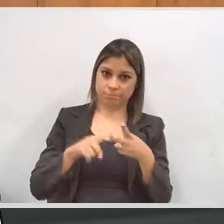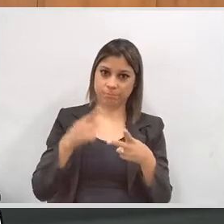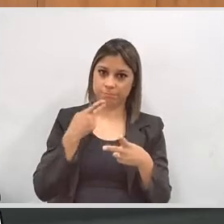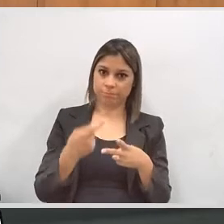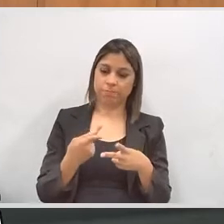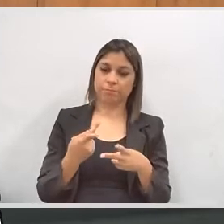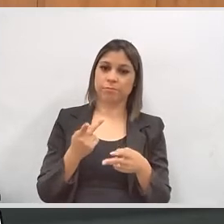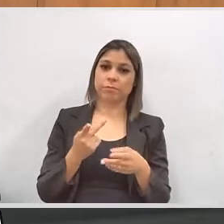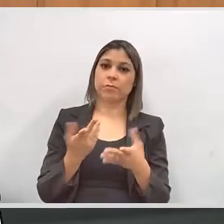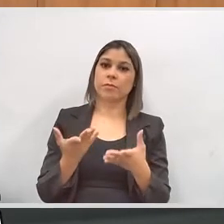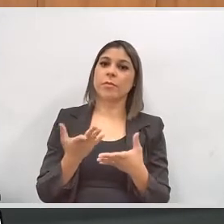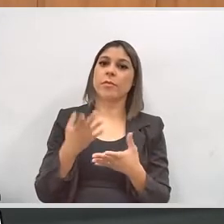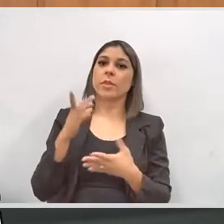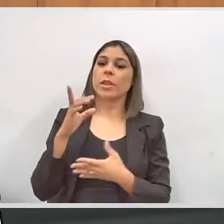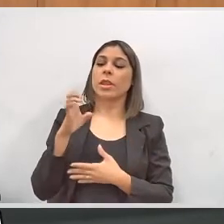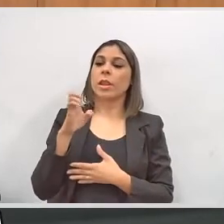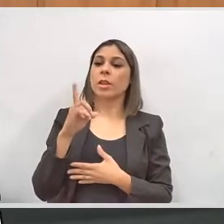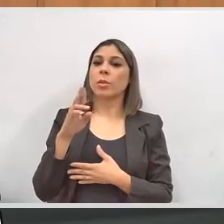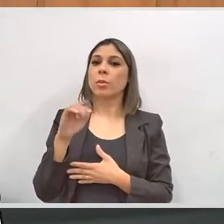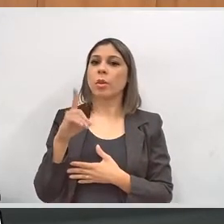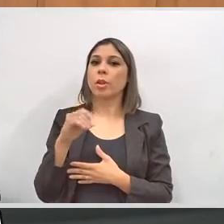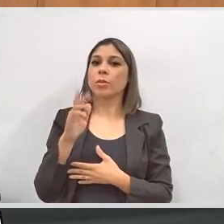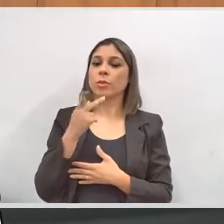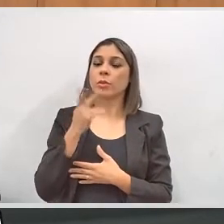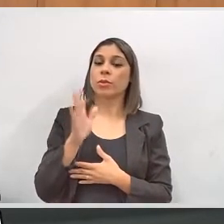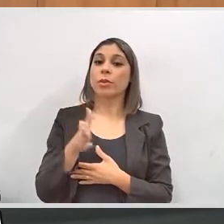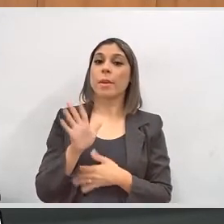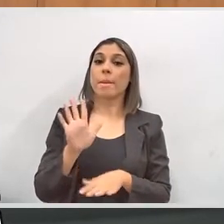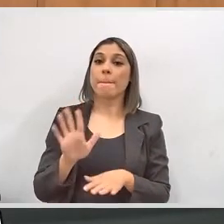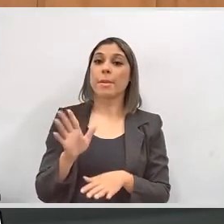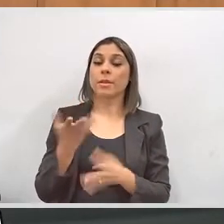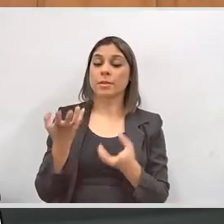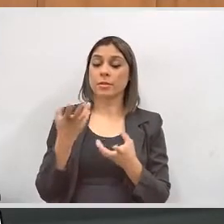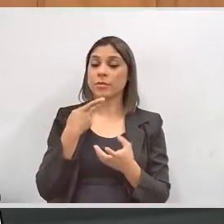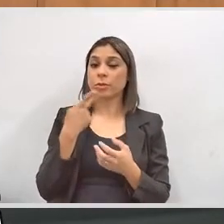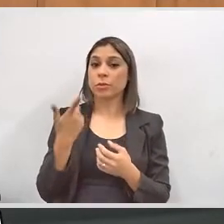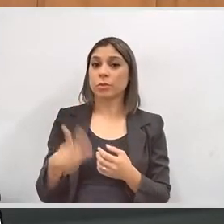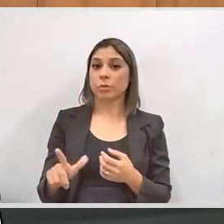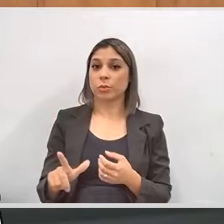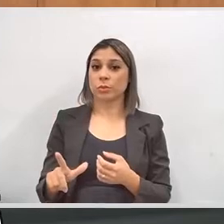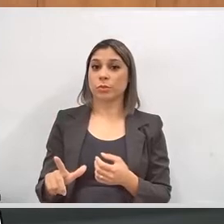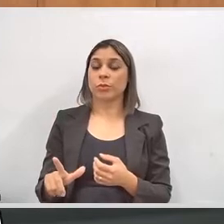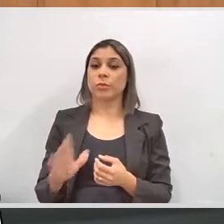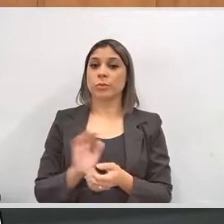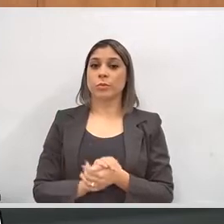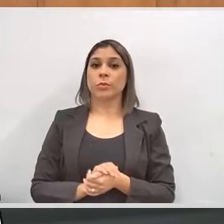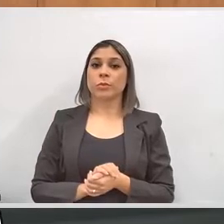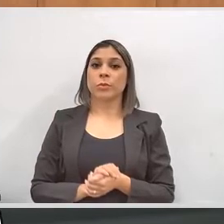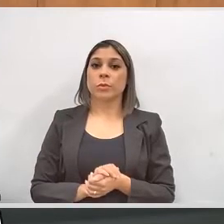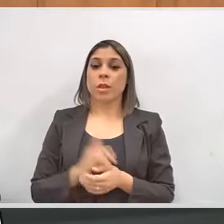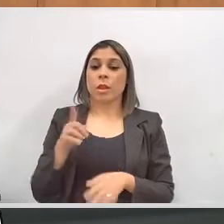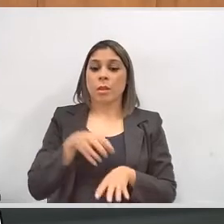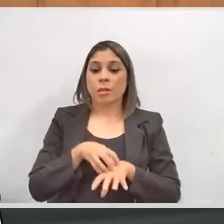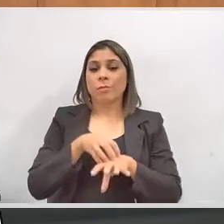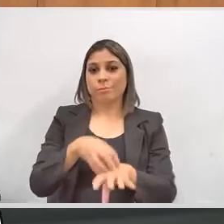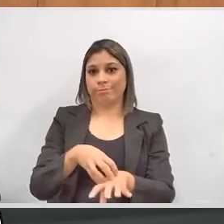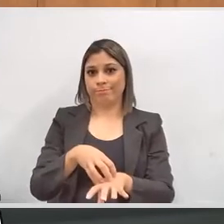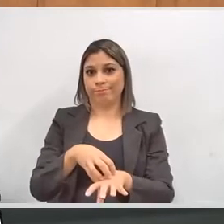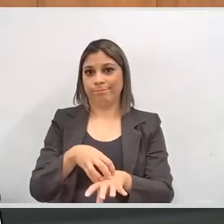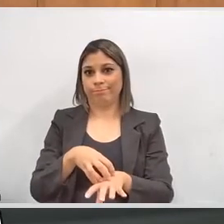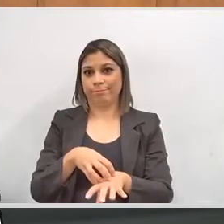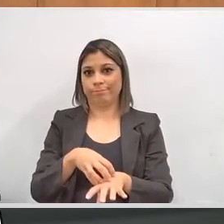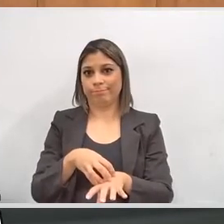segunda questão, eu queria colocar, o doutor Eduardo já colocou, mas eu faço questão de reiterar para vocês, é a questão do